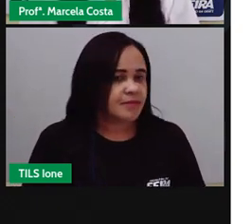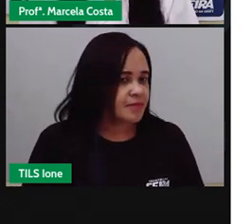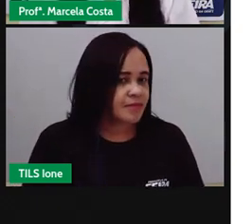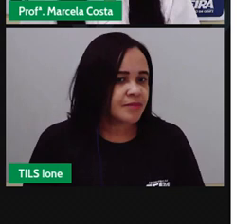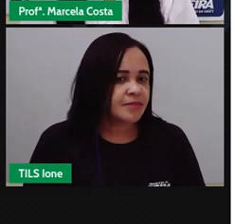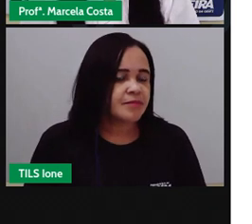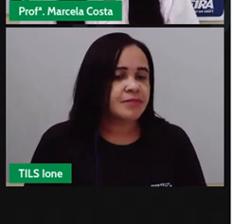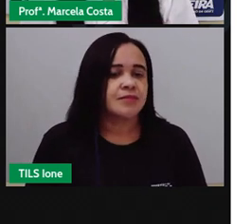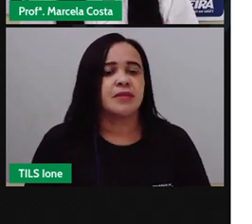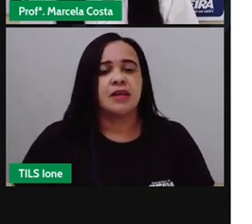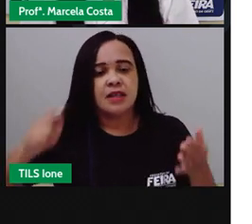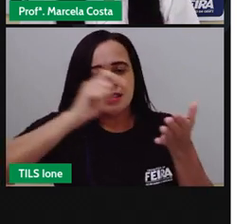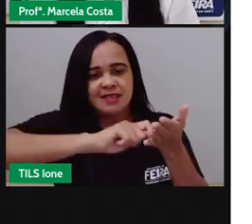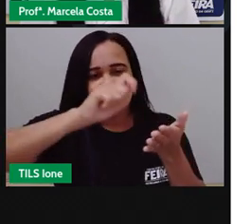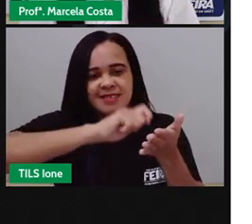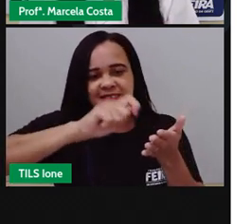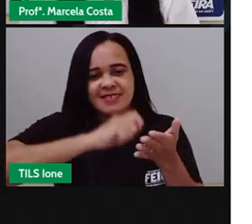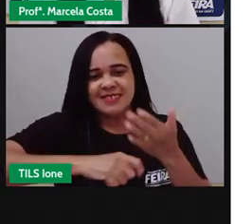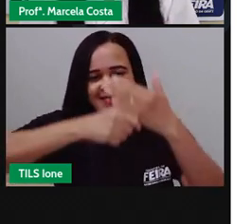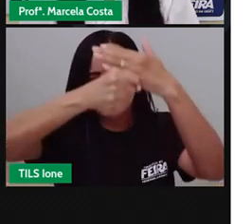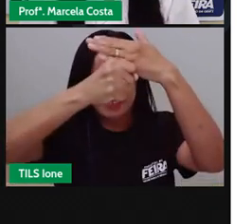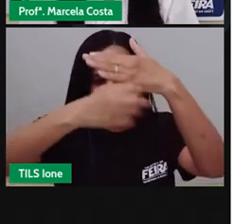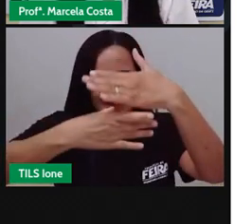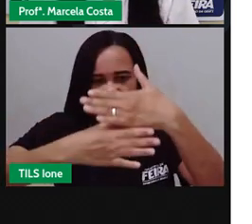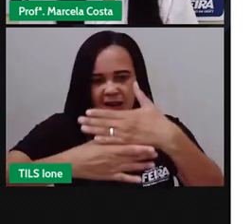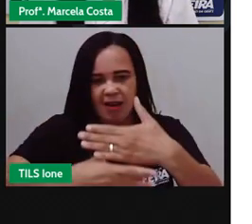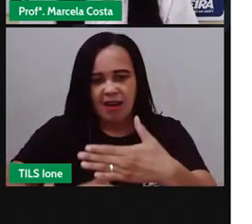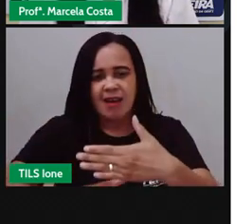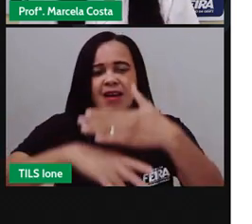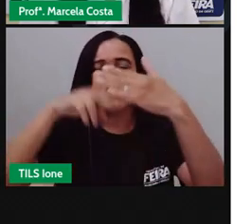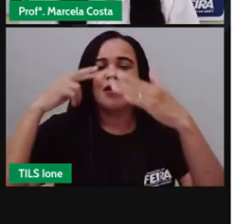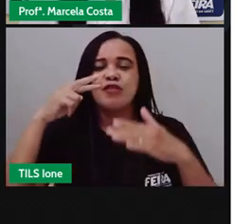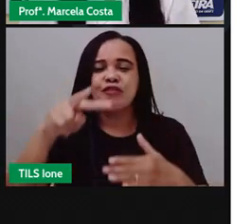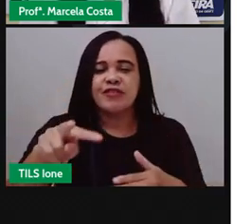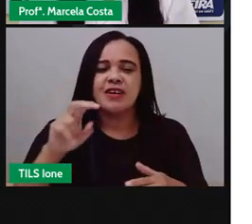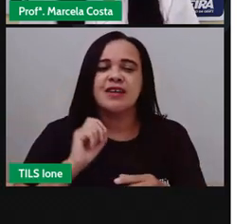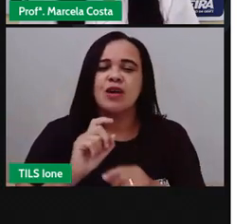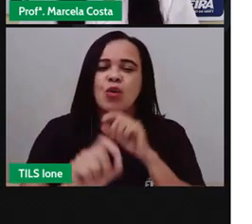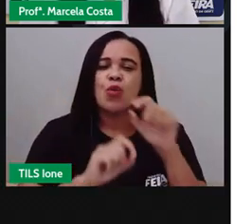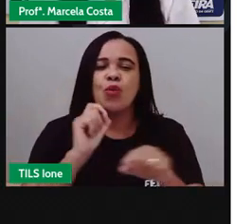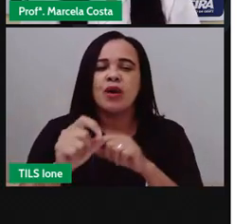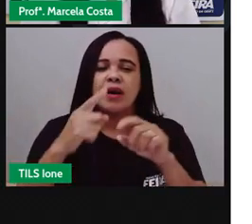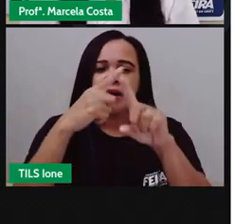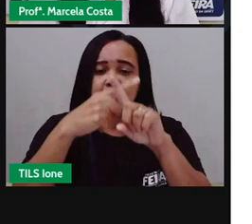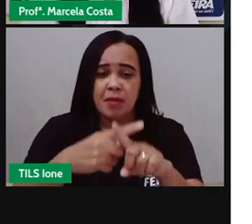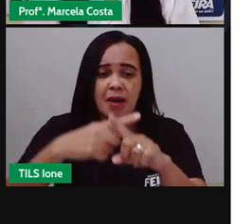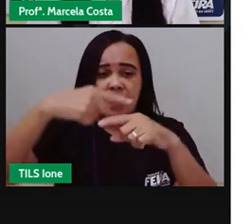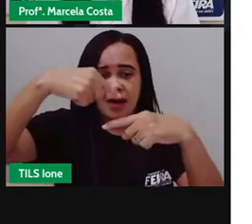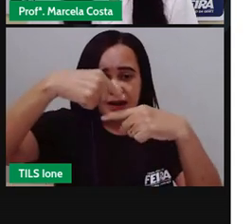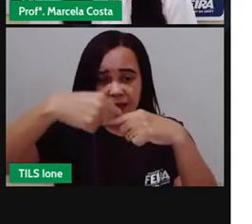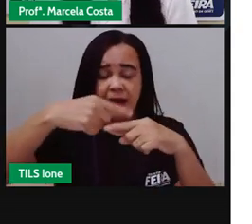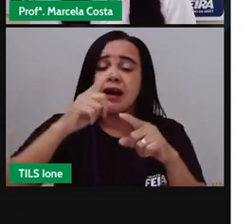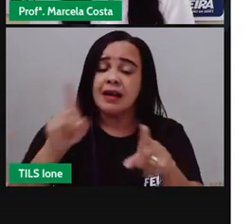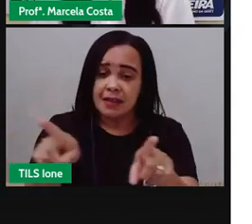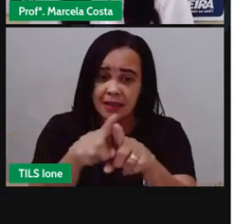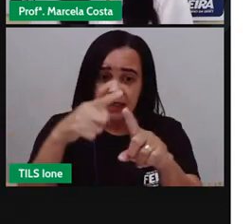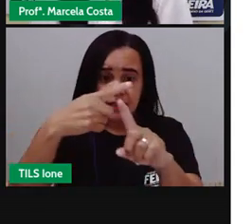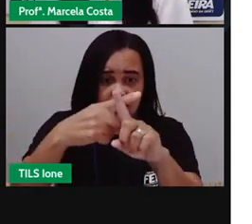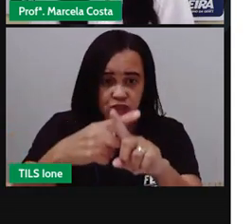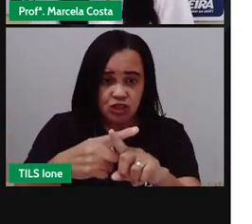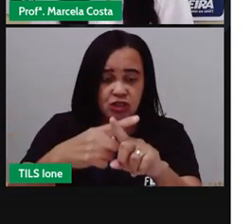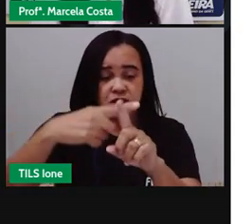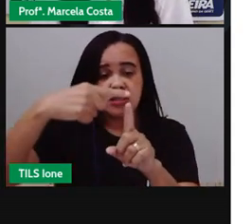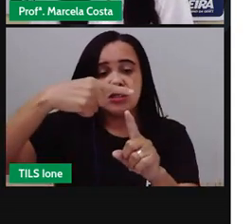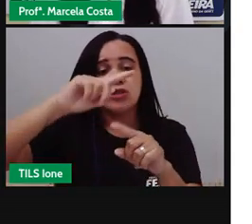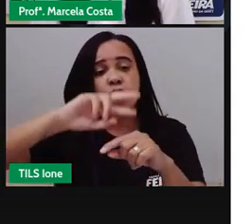Escreva aí no chat para que eu possa ir marcando aqui junto com você. Então,